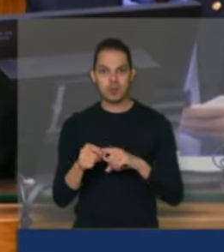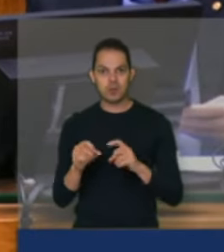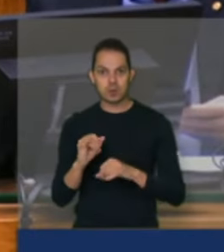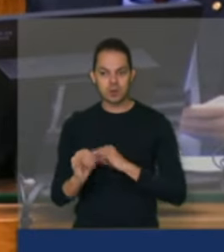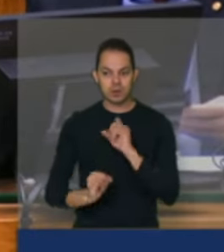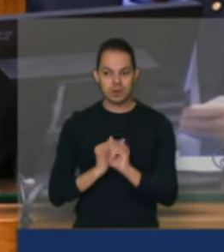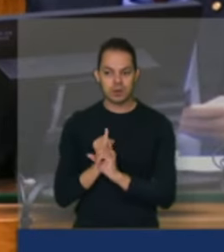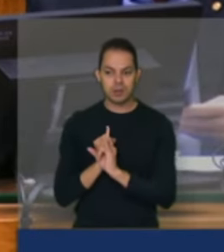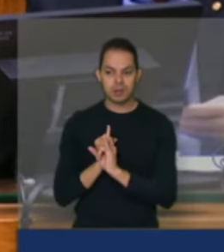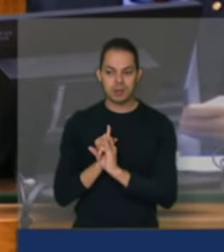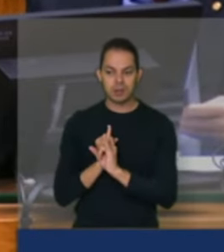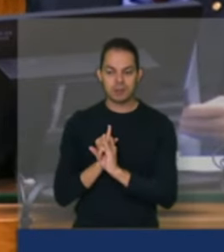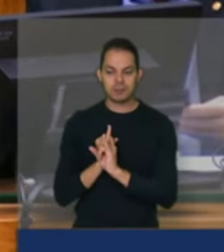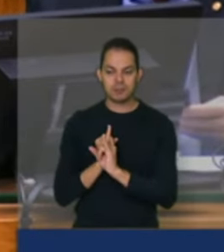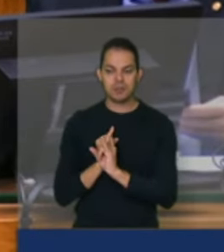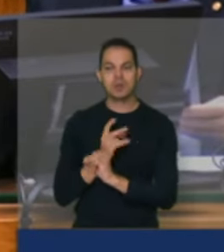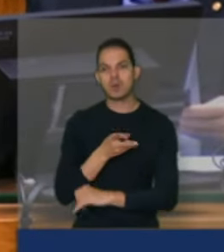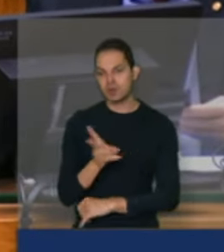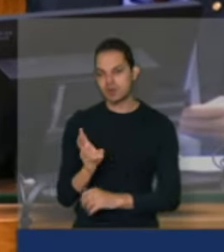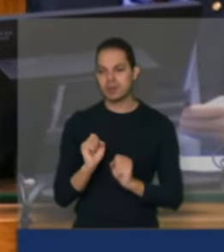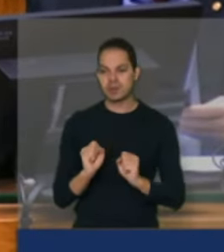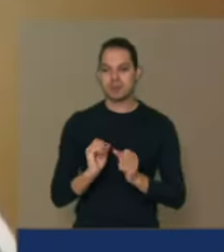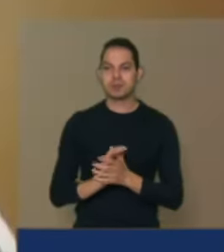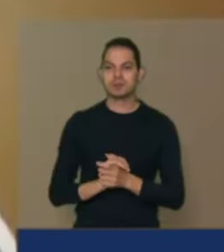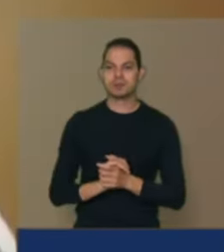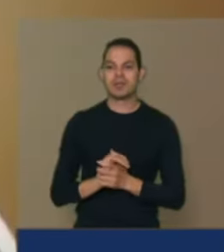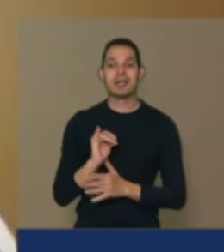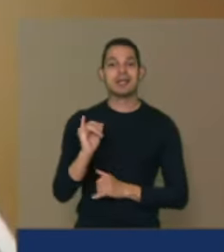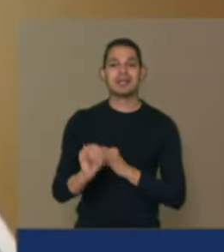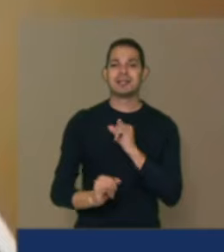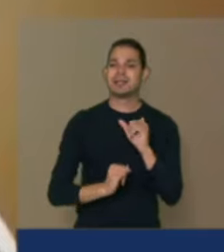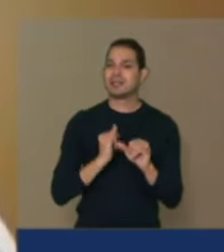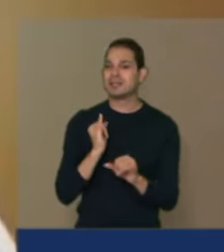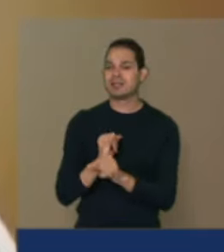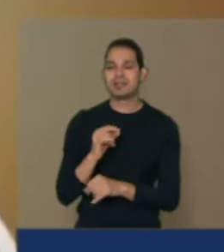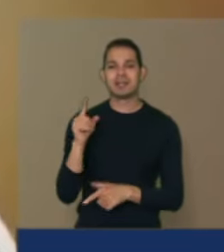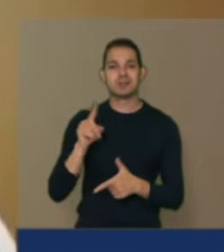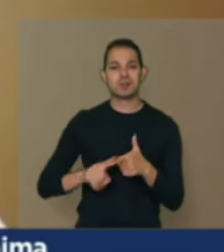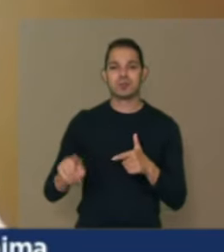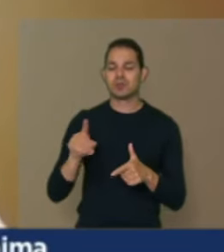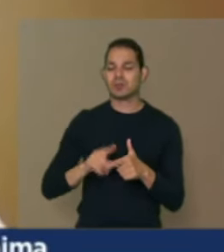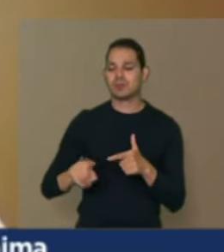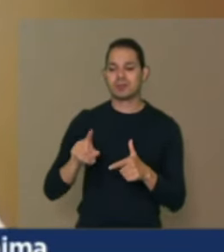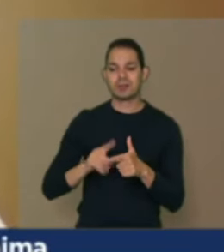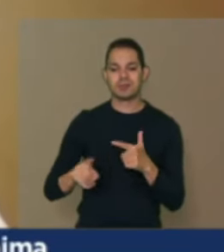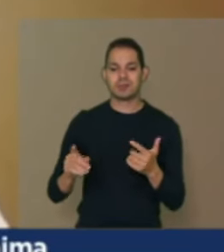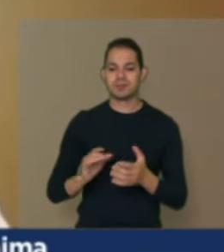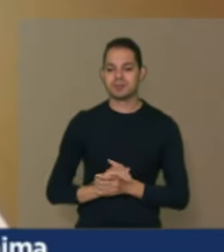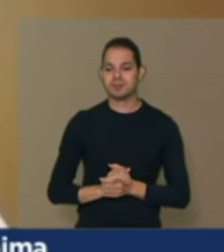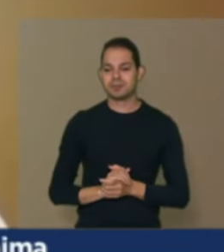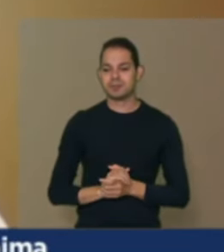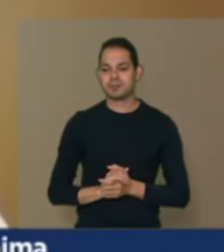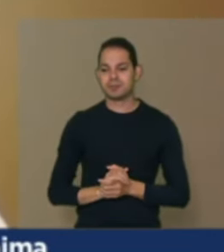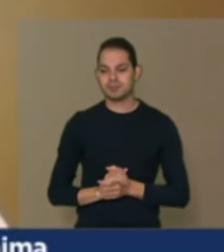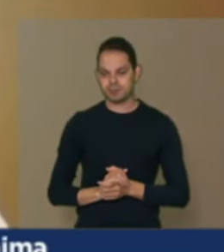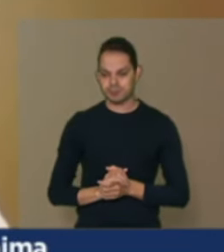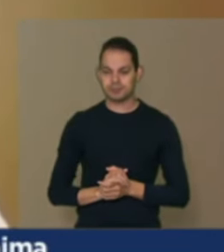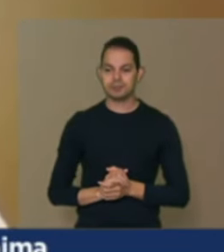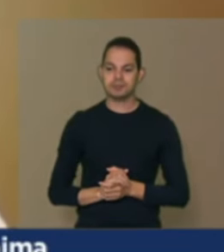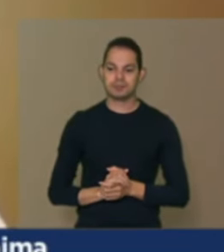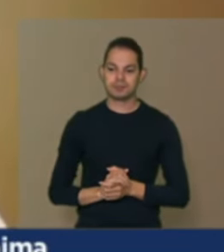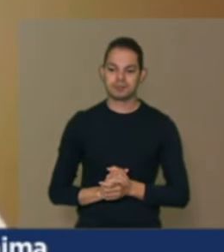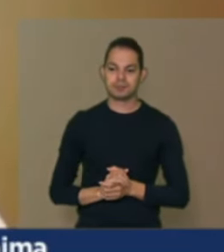Jouto pode continuar a internet estava com grandes problemas na internet desde o começo mas em